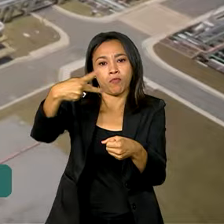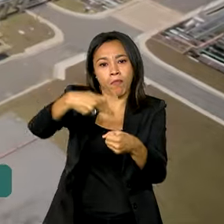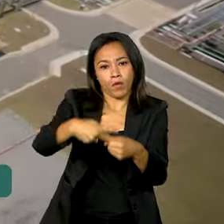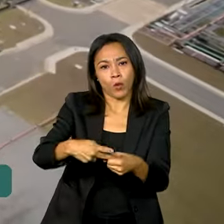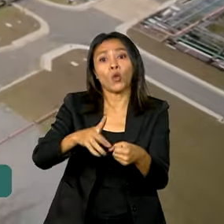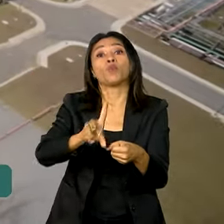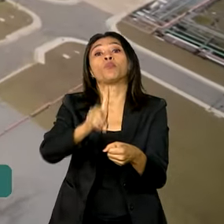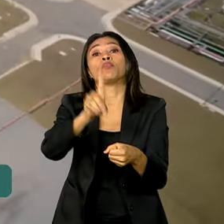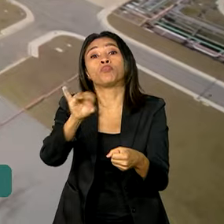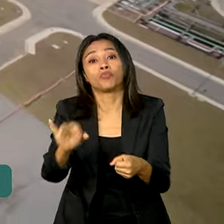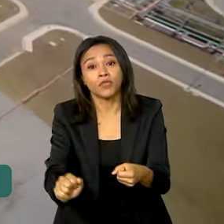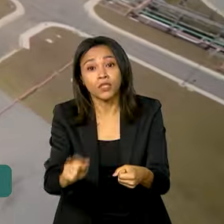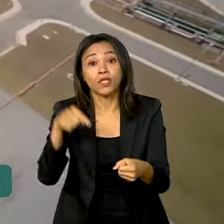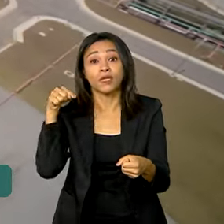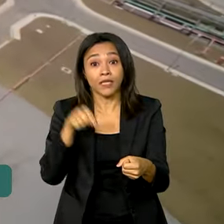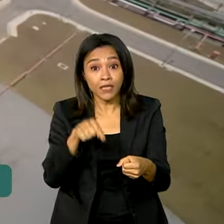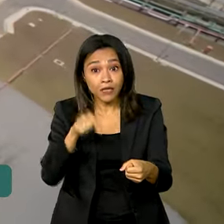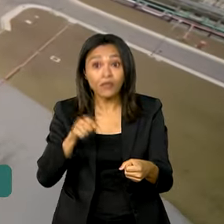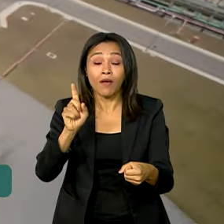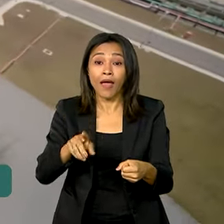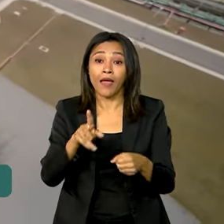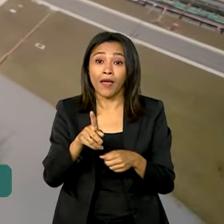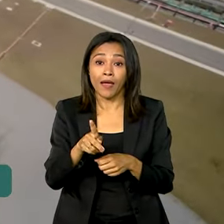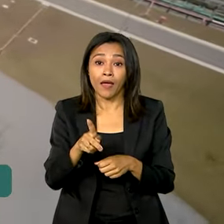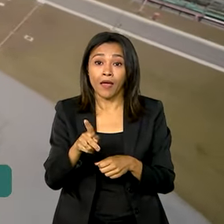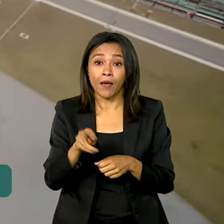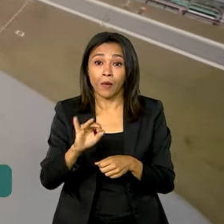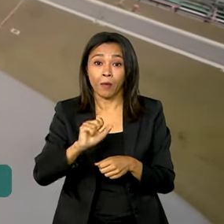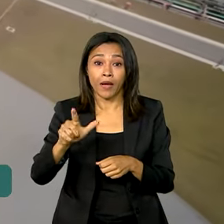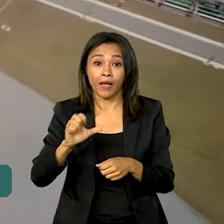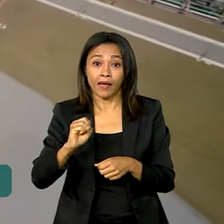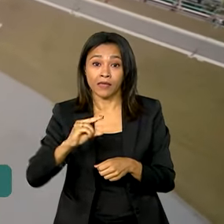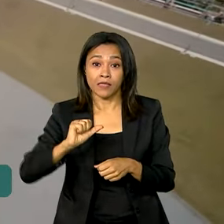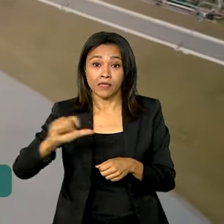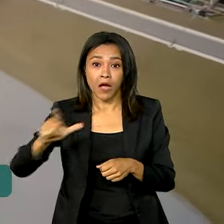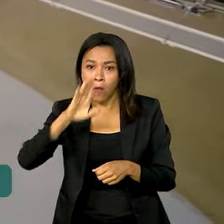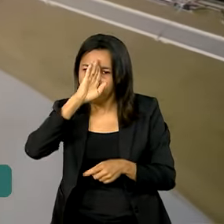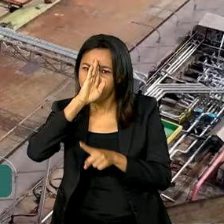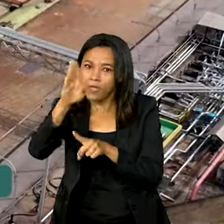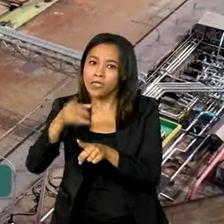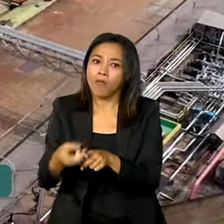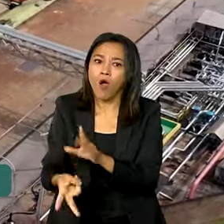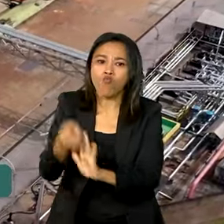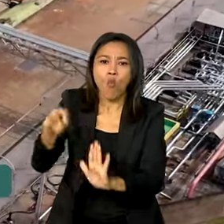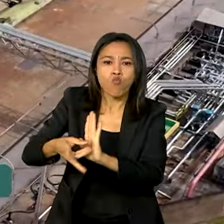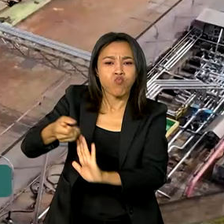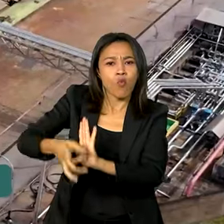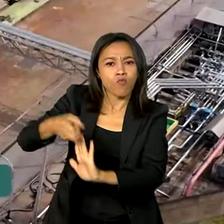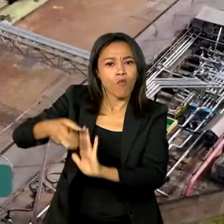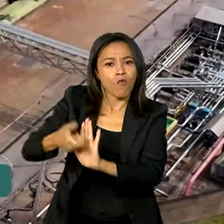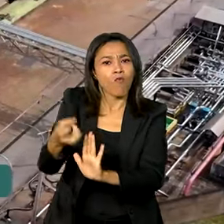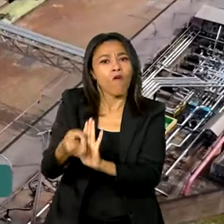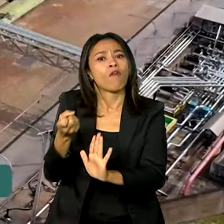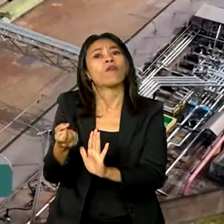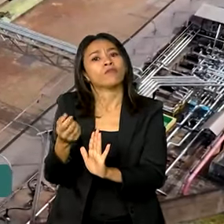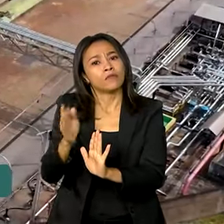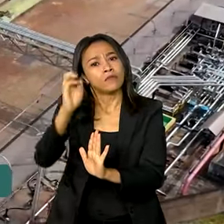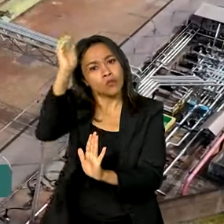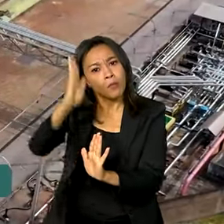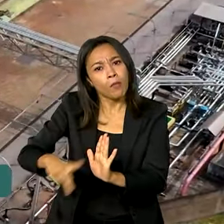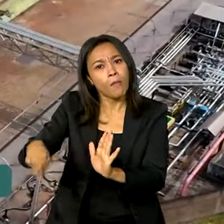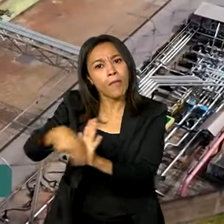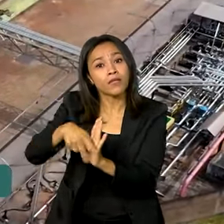por dia, consolidando aí o pré-sal como principal fonte de produção nacional. Os dados foram